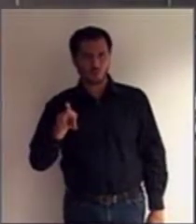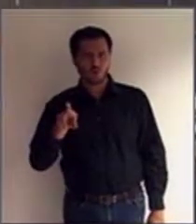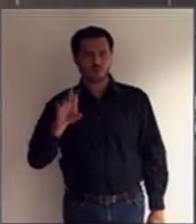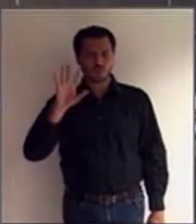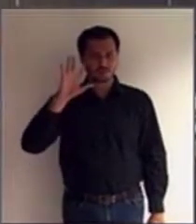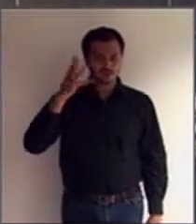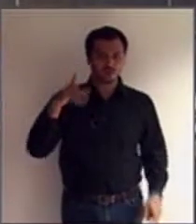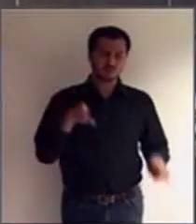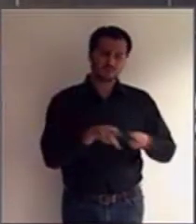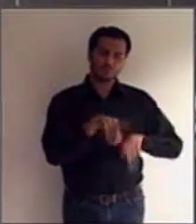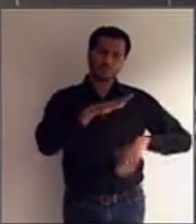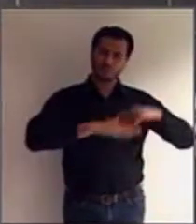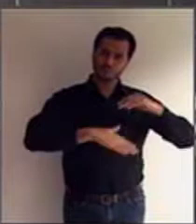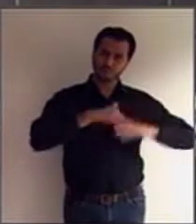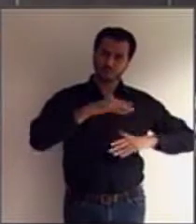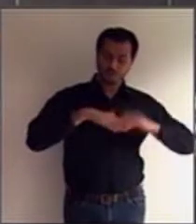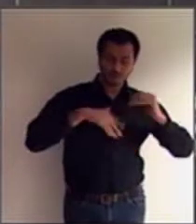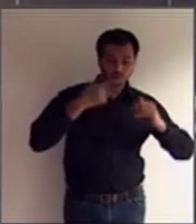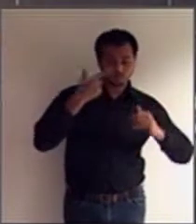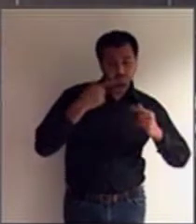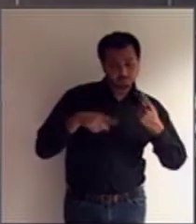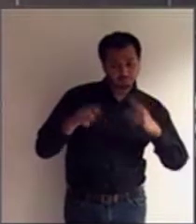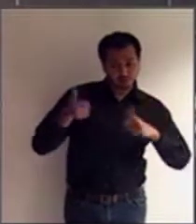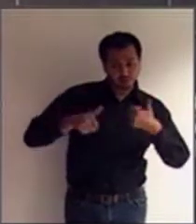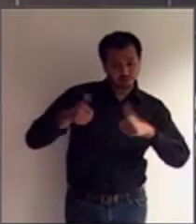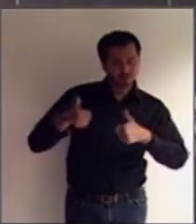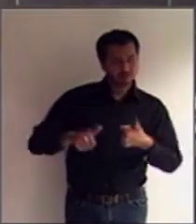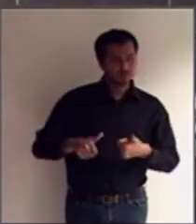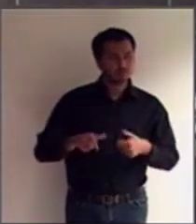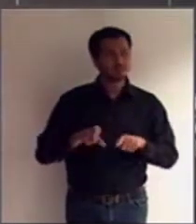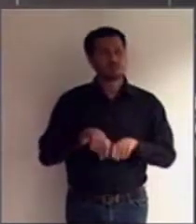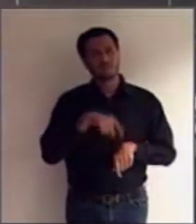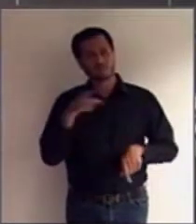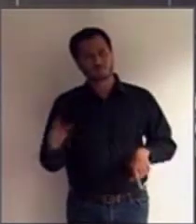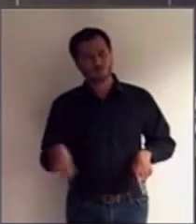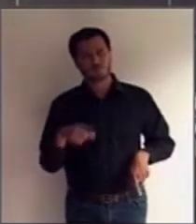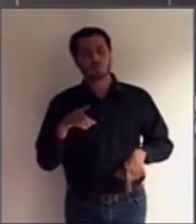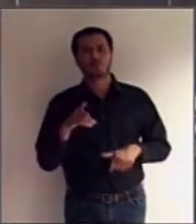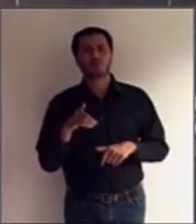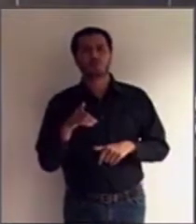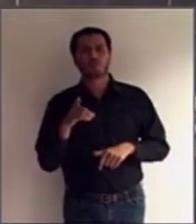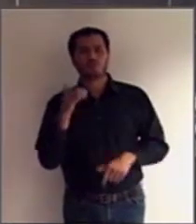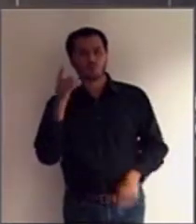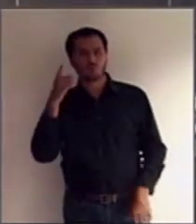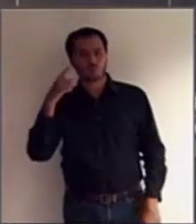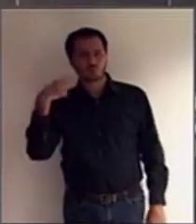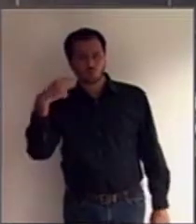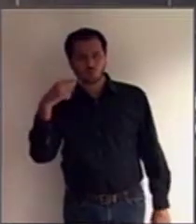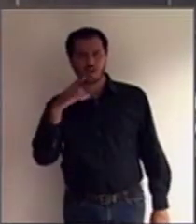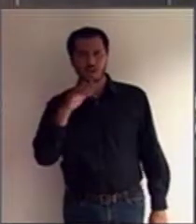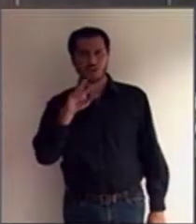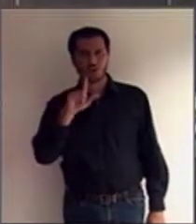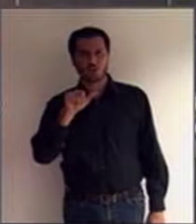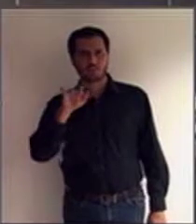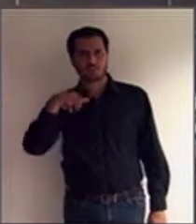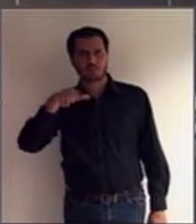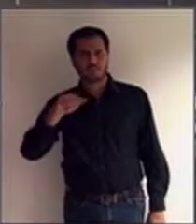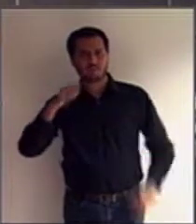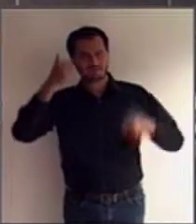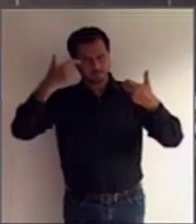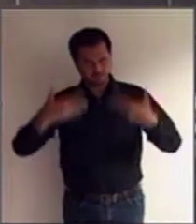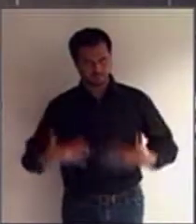equipe multiprofissional, aspectos estes que a doutora Carolina vai abordar daqui a pouco durante o processo de interdição.